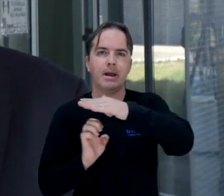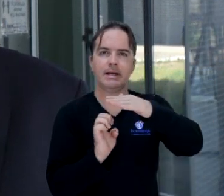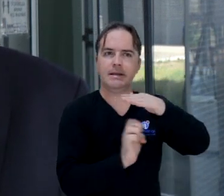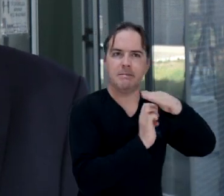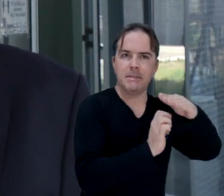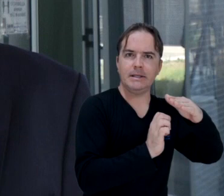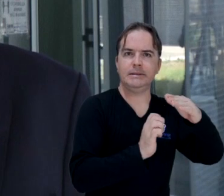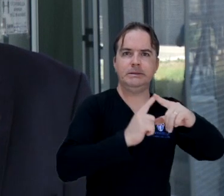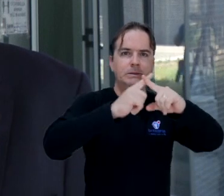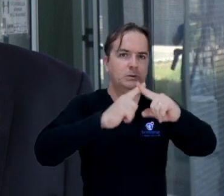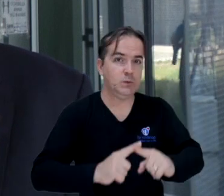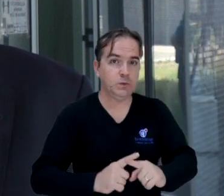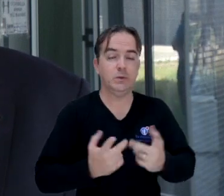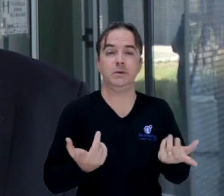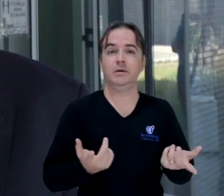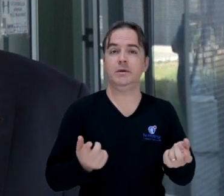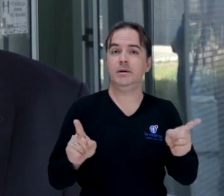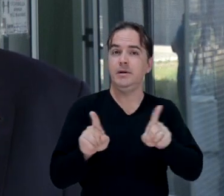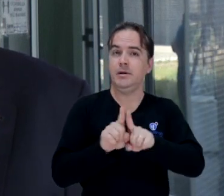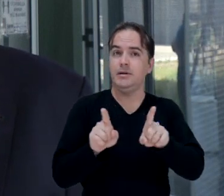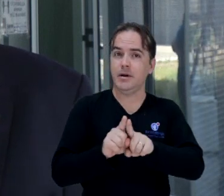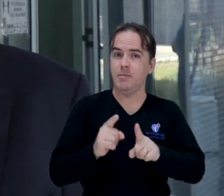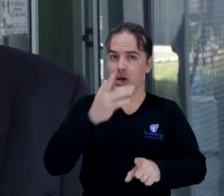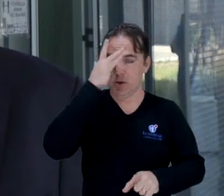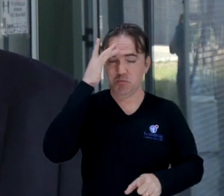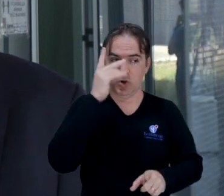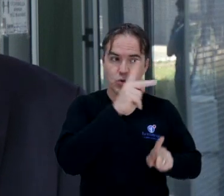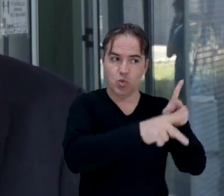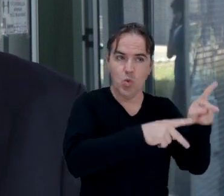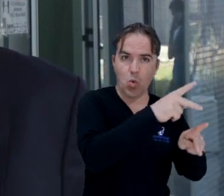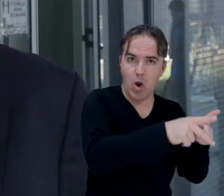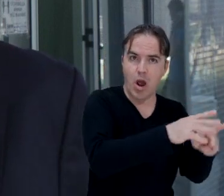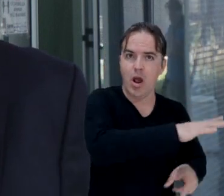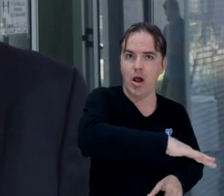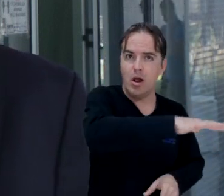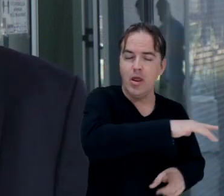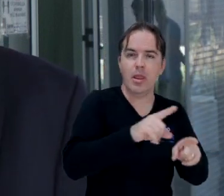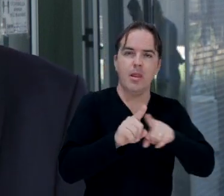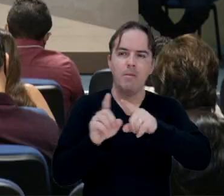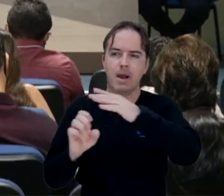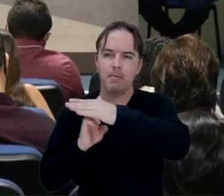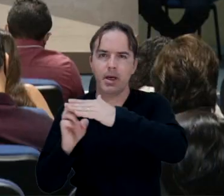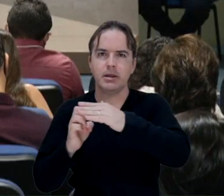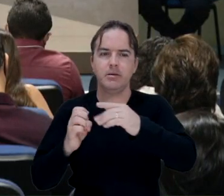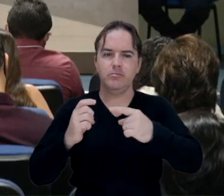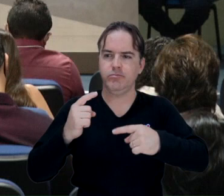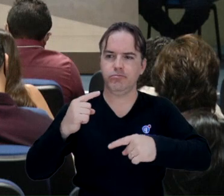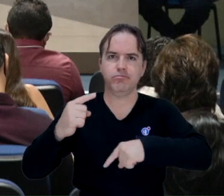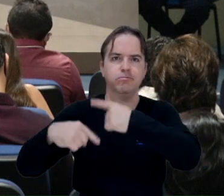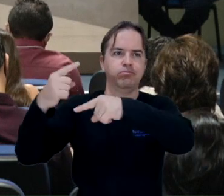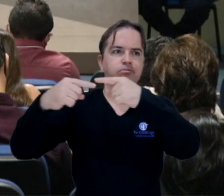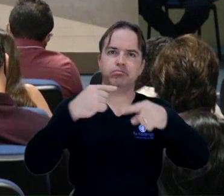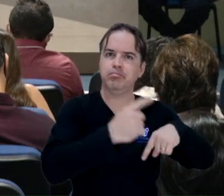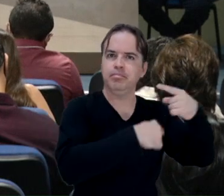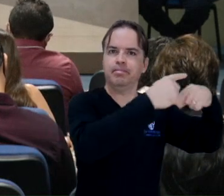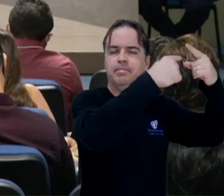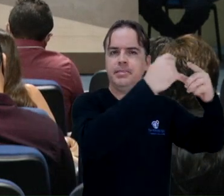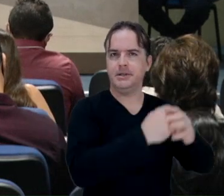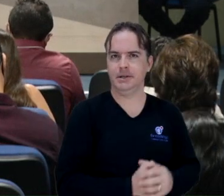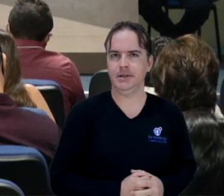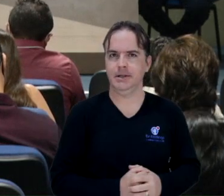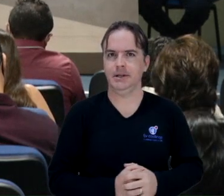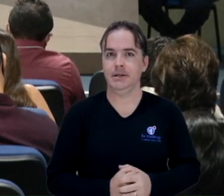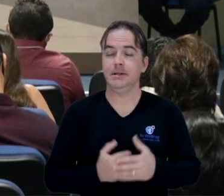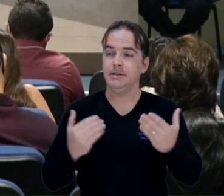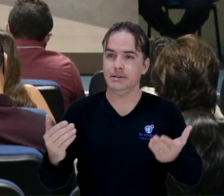empresas, fazer com que as pessoas e as empresas sejam muito mais produtivas. De acordo com a Secretaria de Ciência,